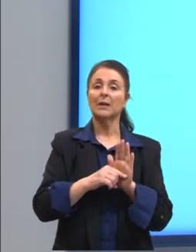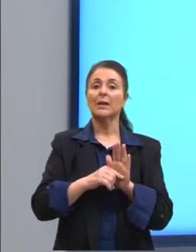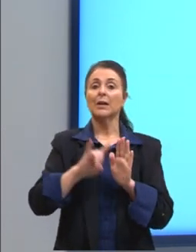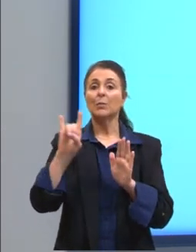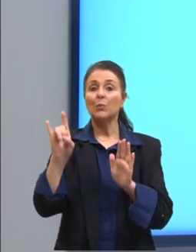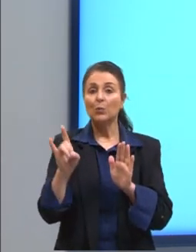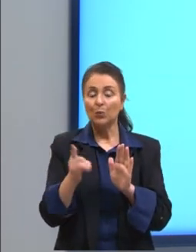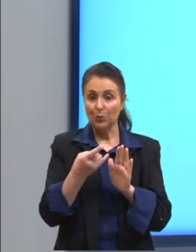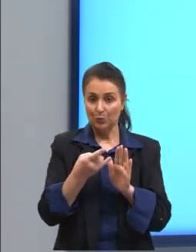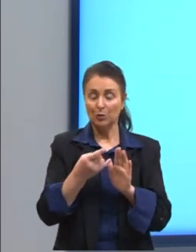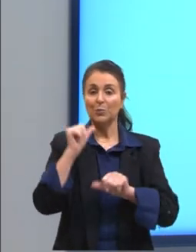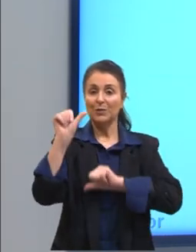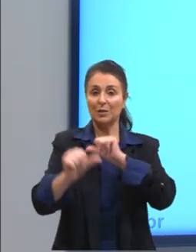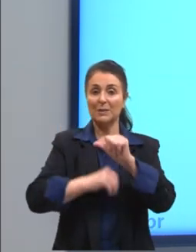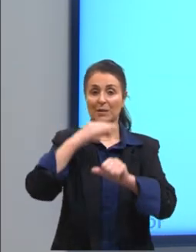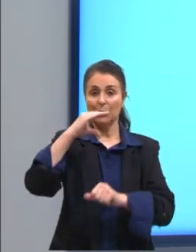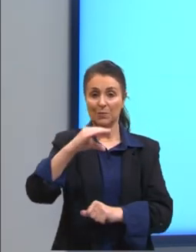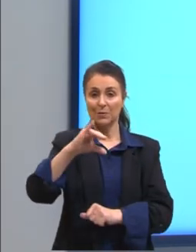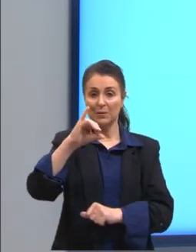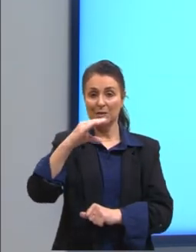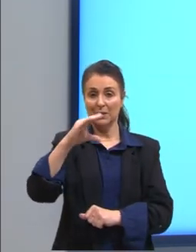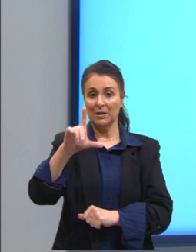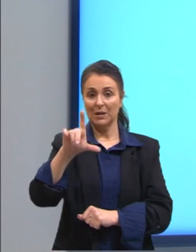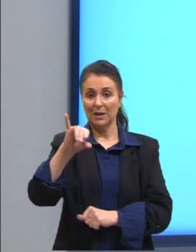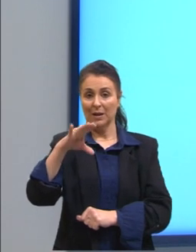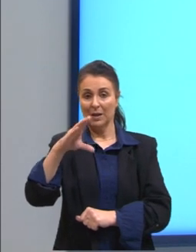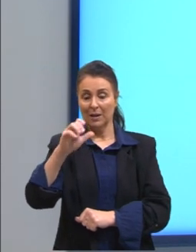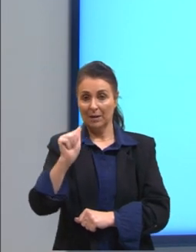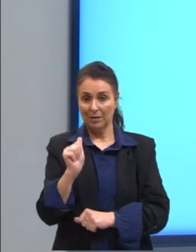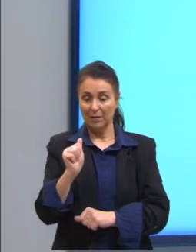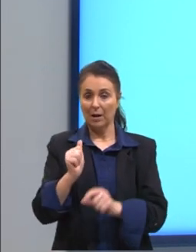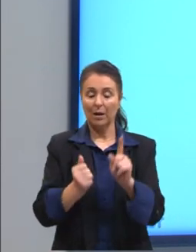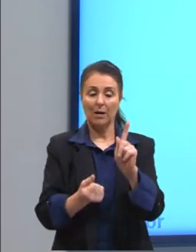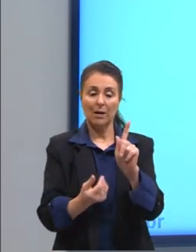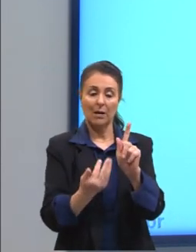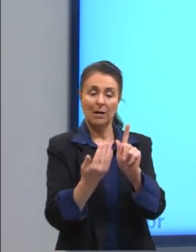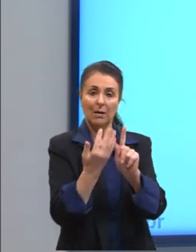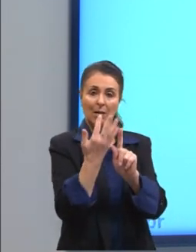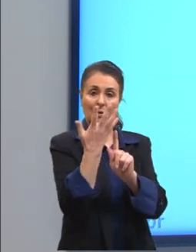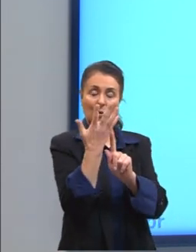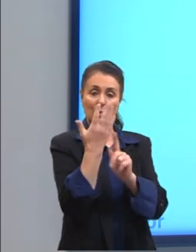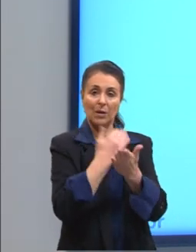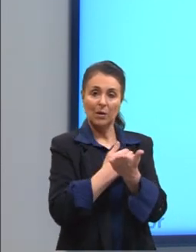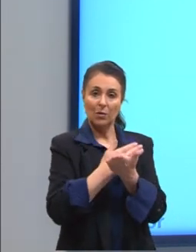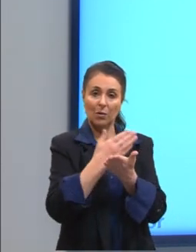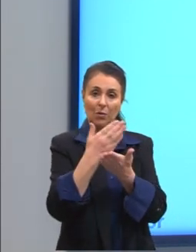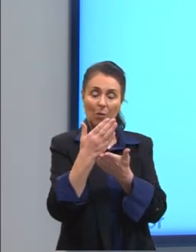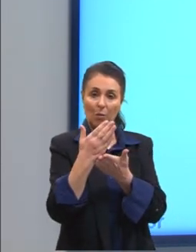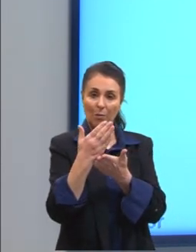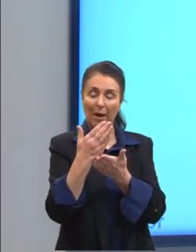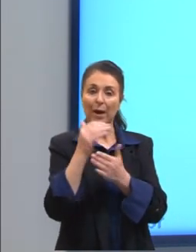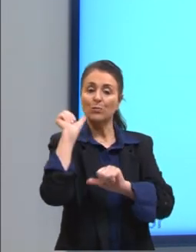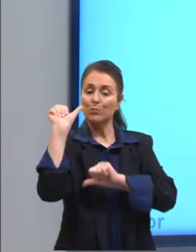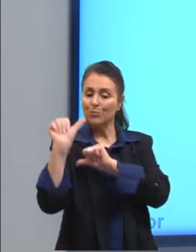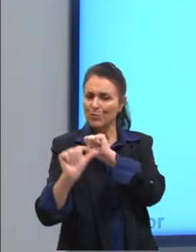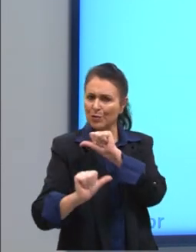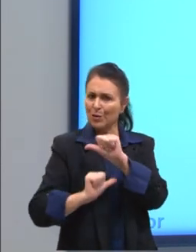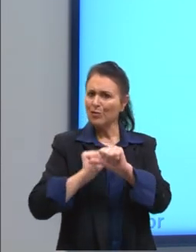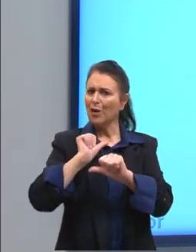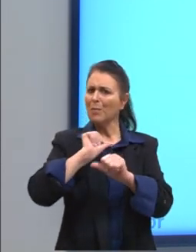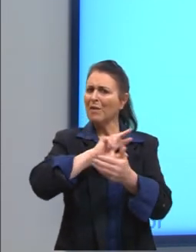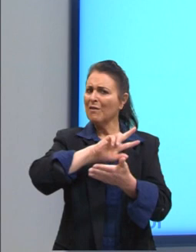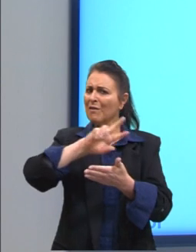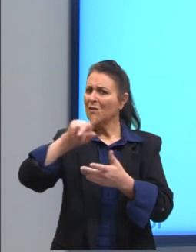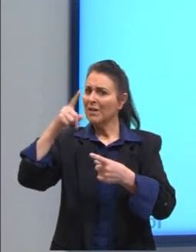cíclica, que ocorre quando uma massa gasosa partindo de um estado inicial sofre uma série de transformações e